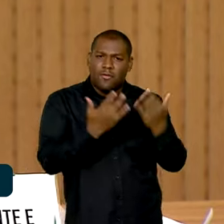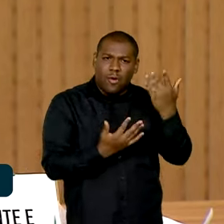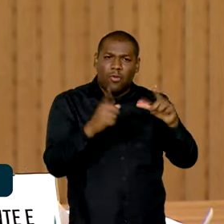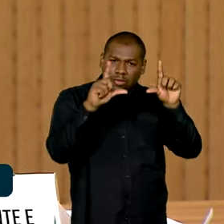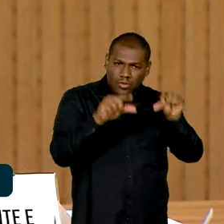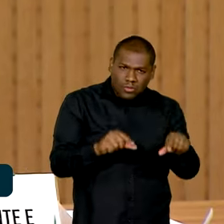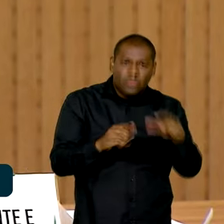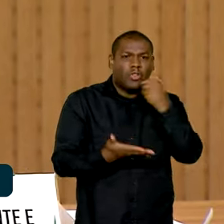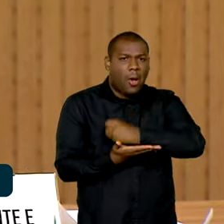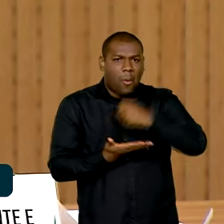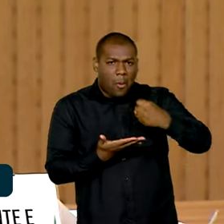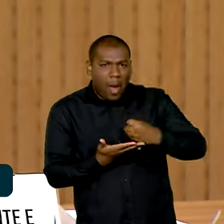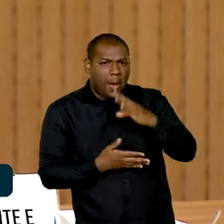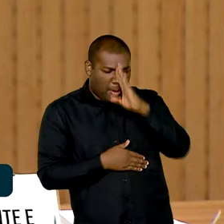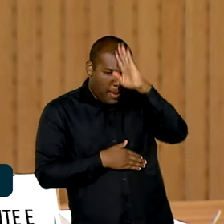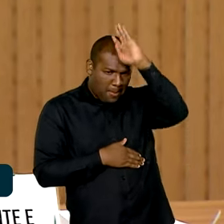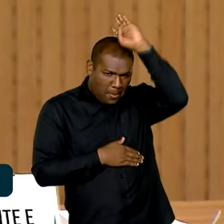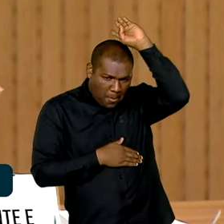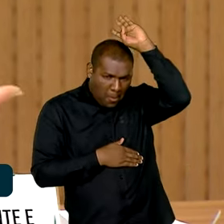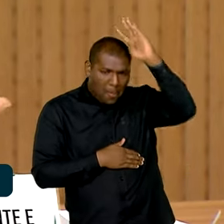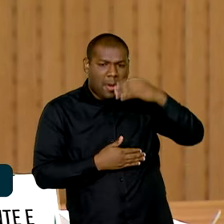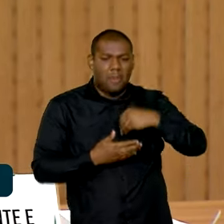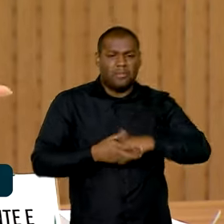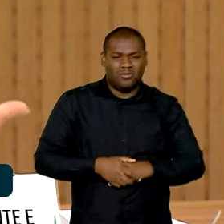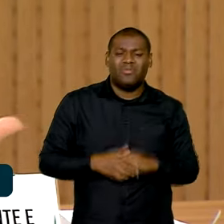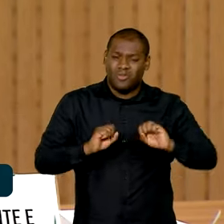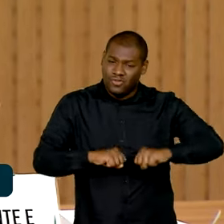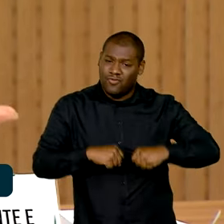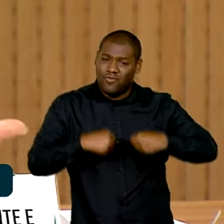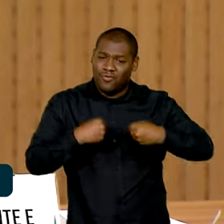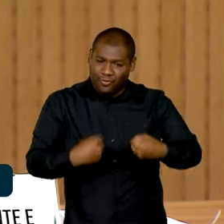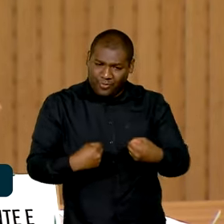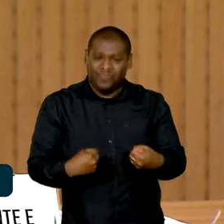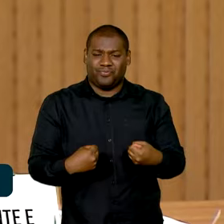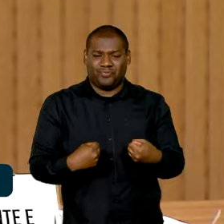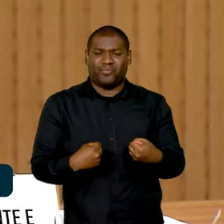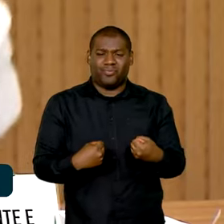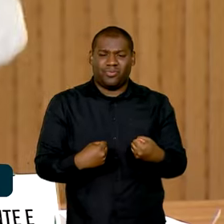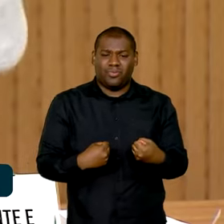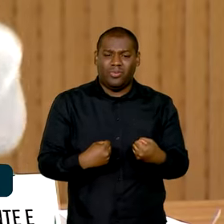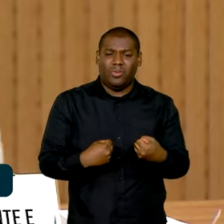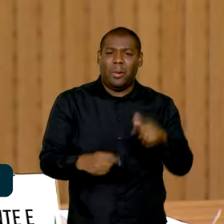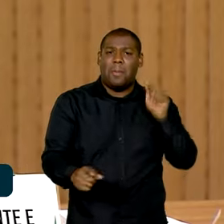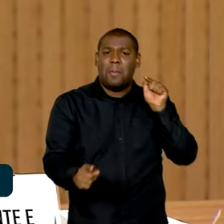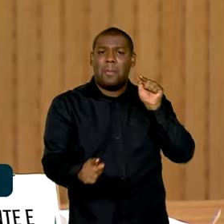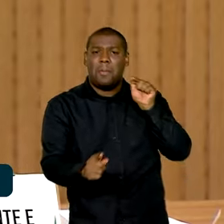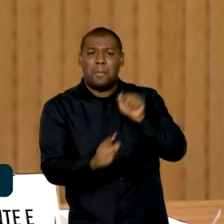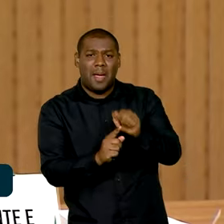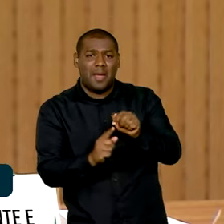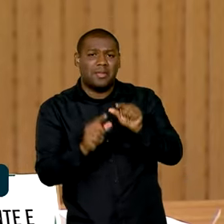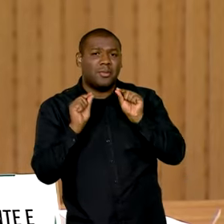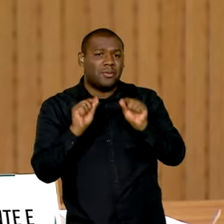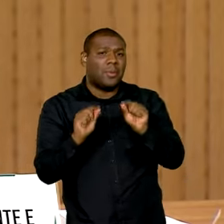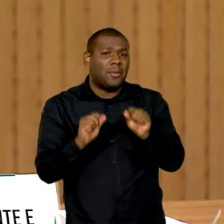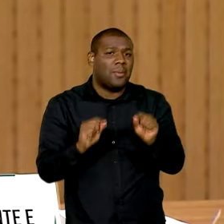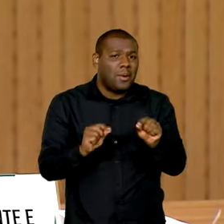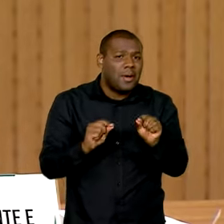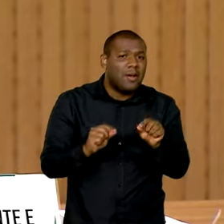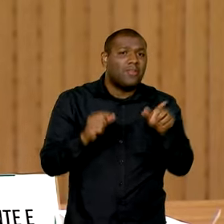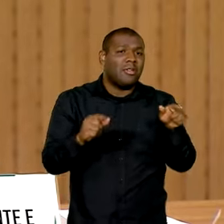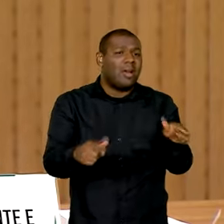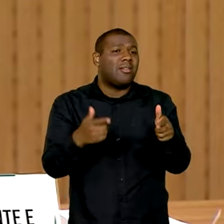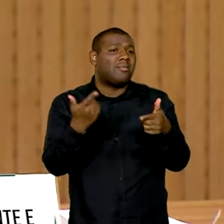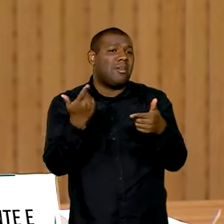brigadistas, todos os esforços para que pudéssemos chegar a esse momento, que é o pico do problema,